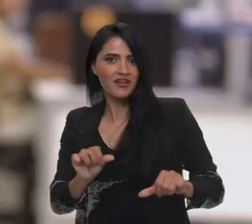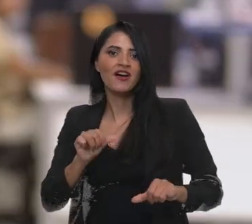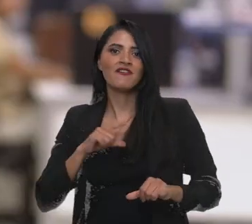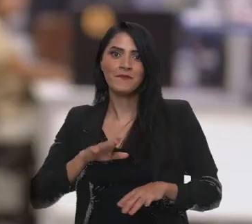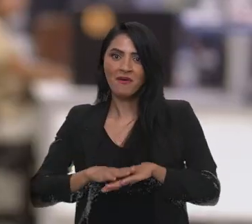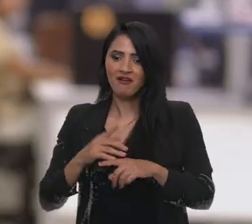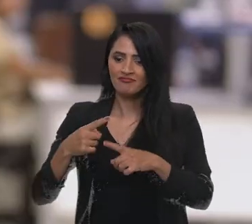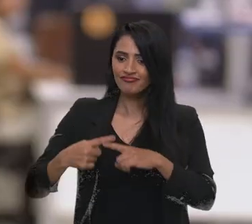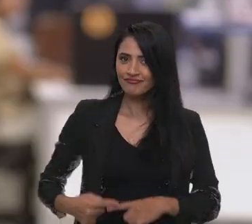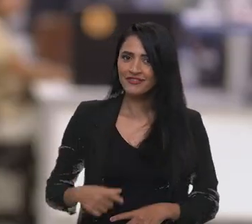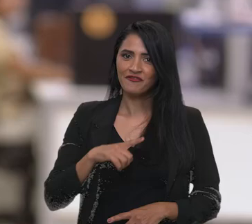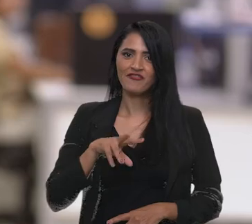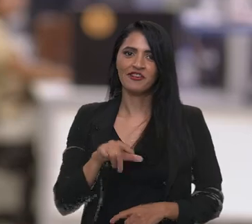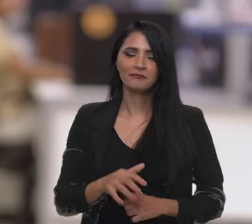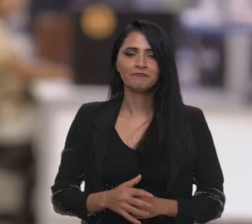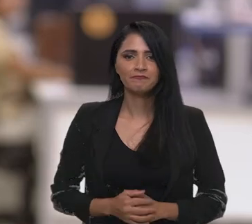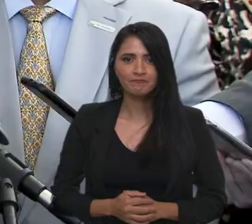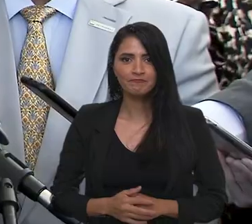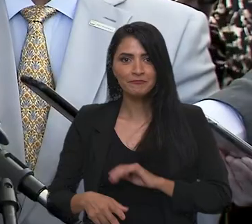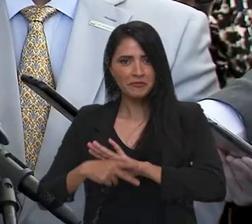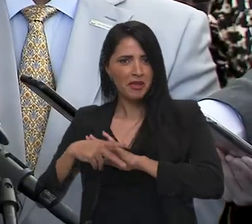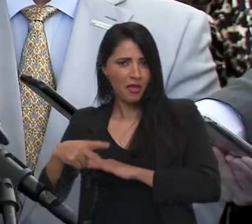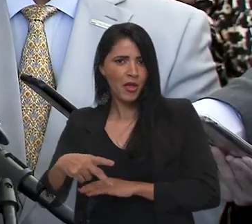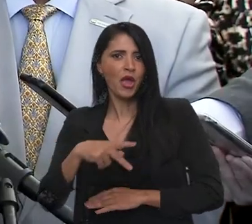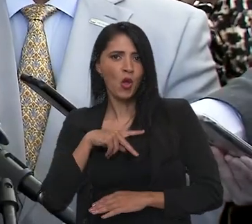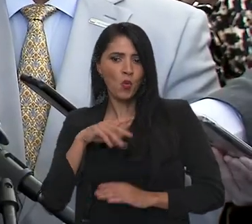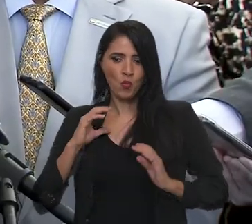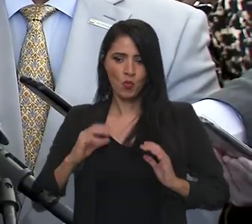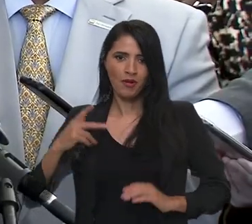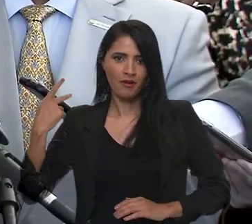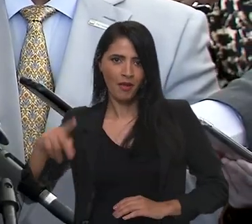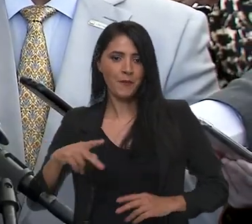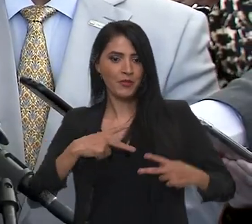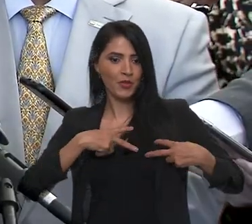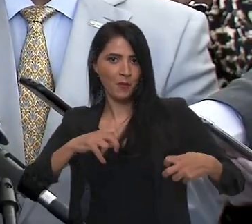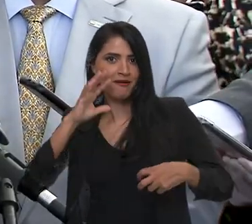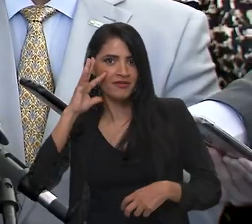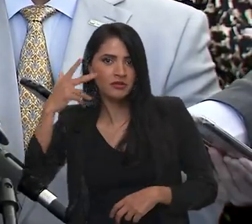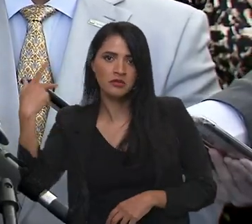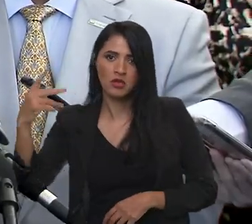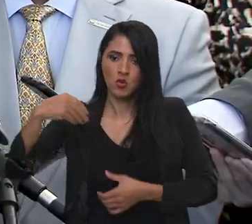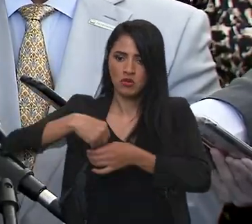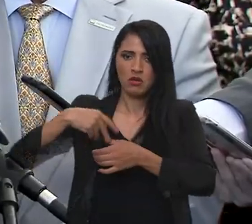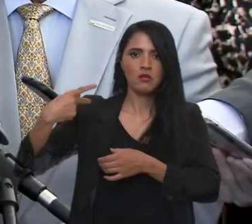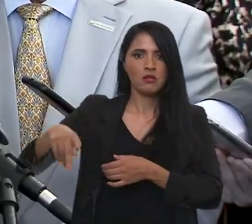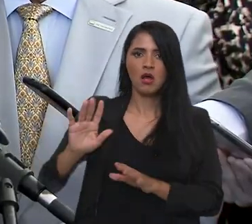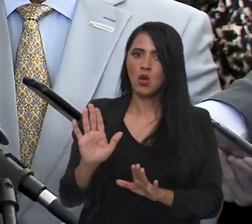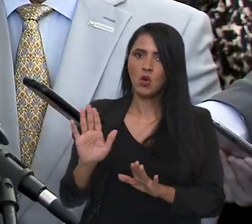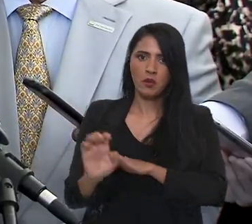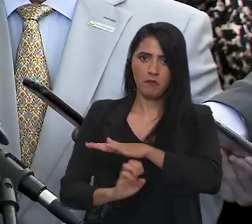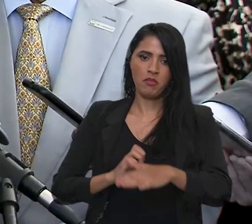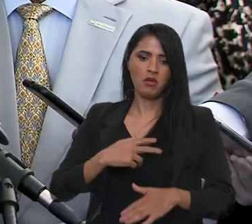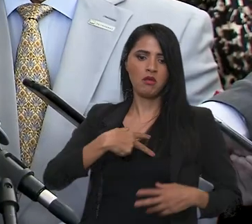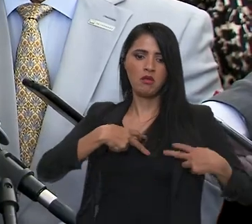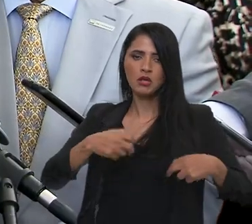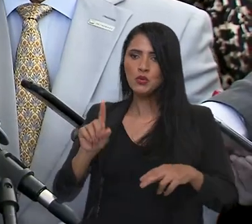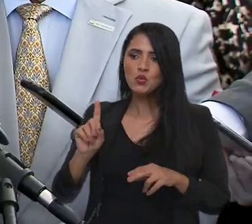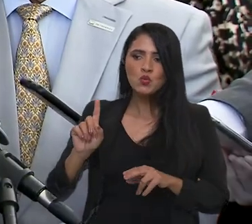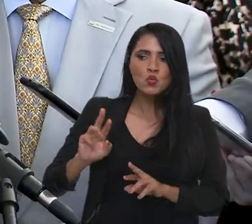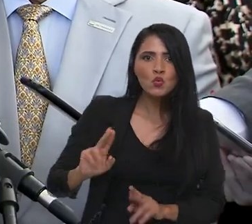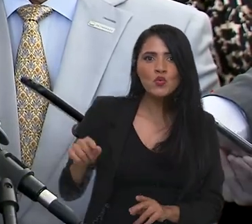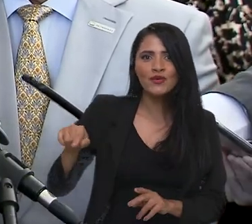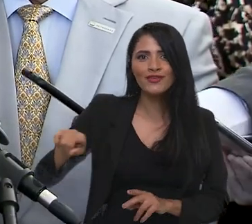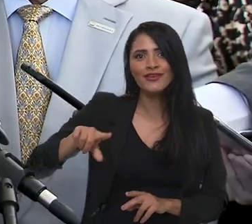mudança, haverá mais competitividade. É um gesto da Petrobras com o Brasil, é uma decisão interna, não faz dela